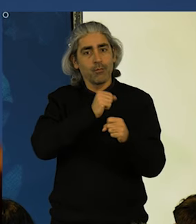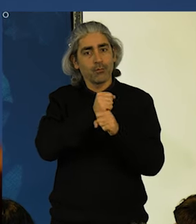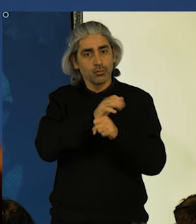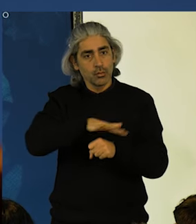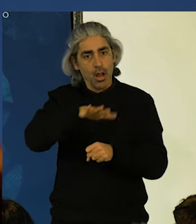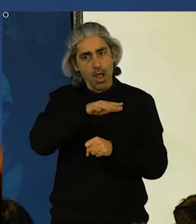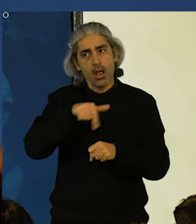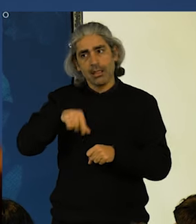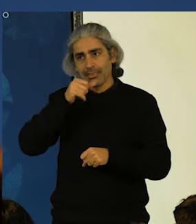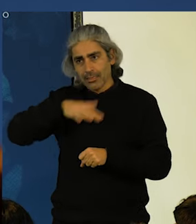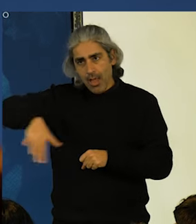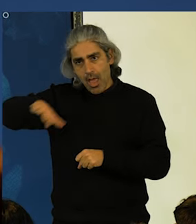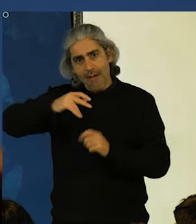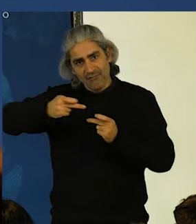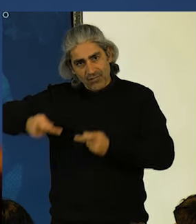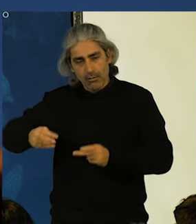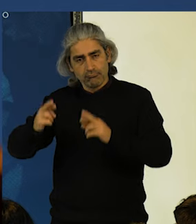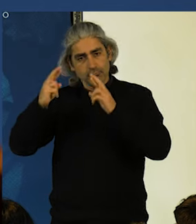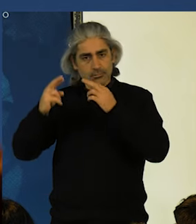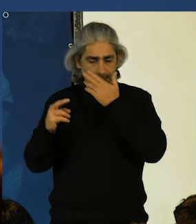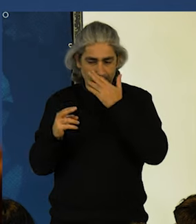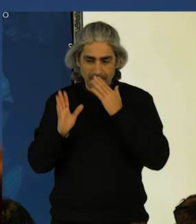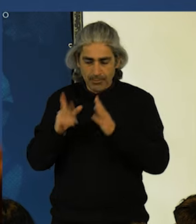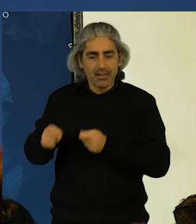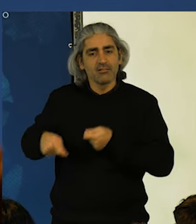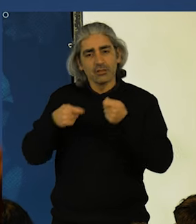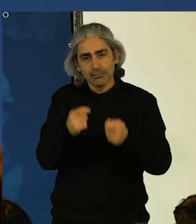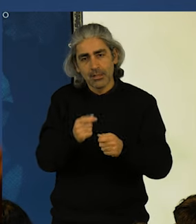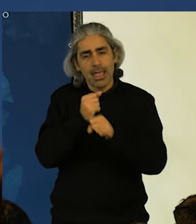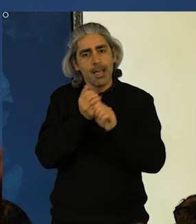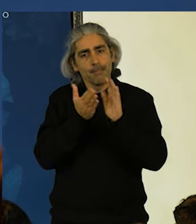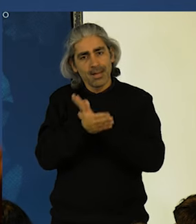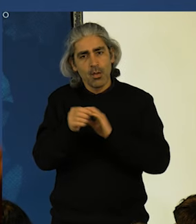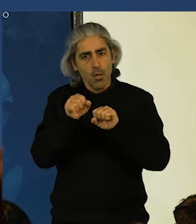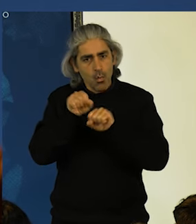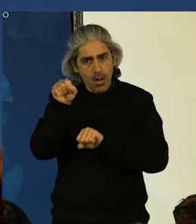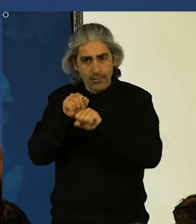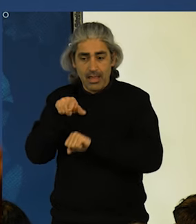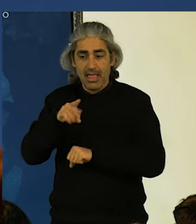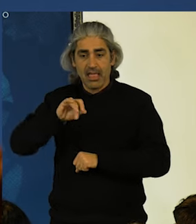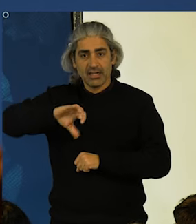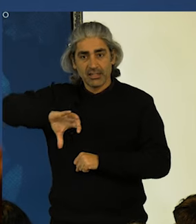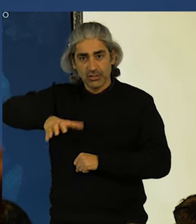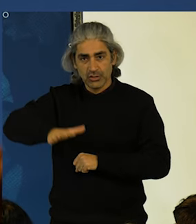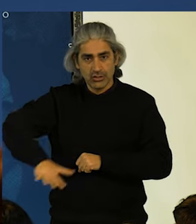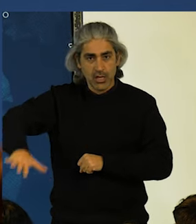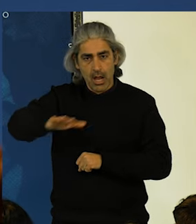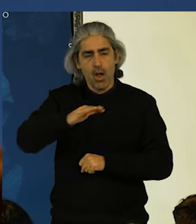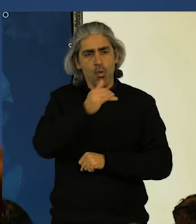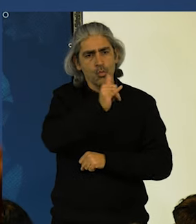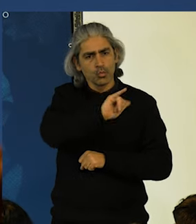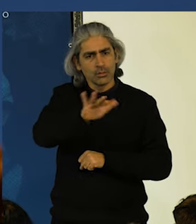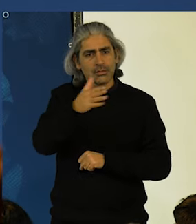nossa terra. Precisamos urgentemente de investimento em emprego qualificado. Nesta região, para cada 200